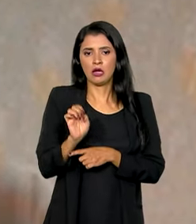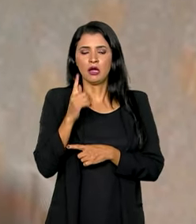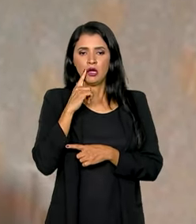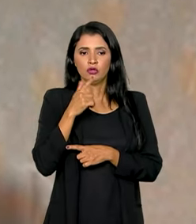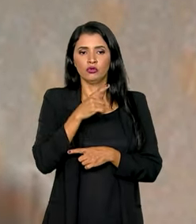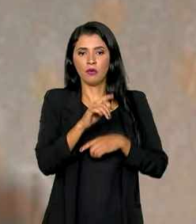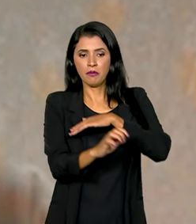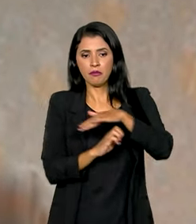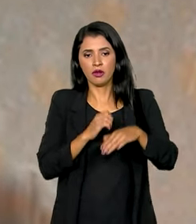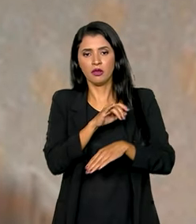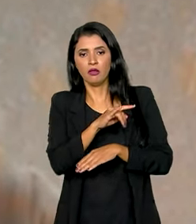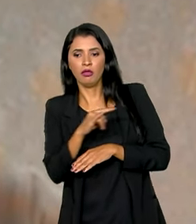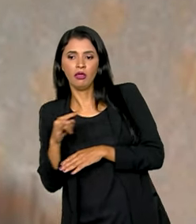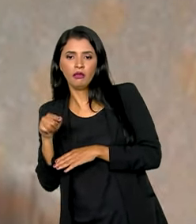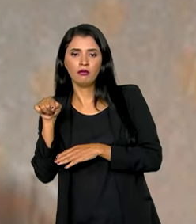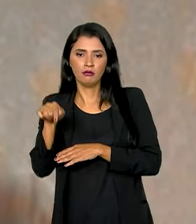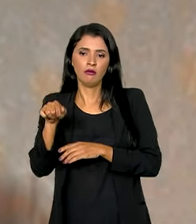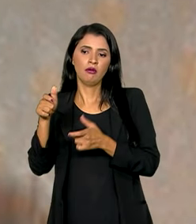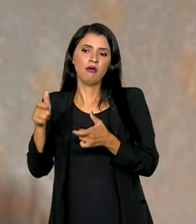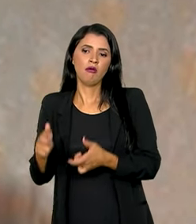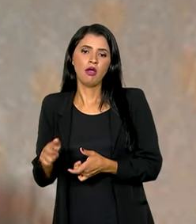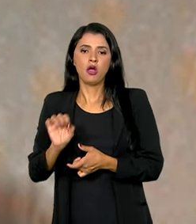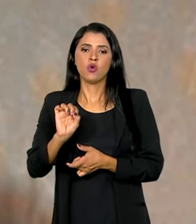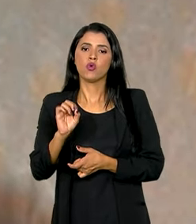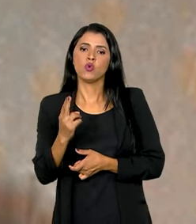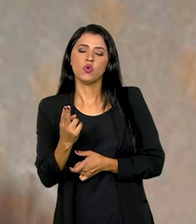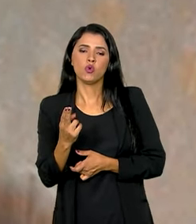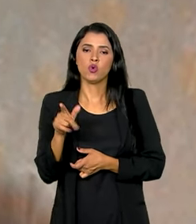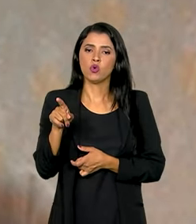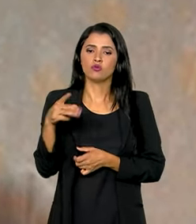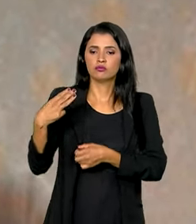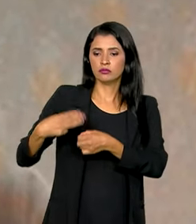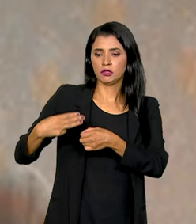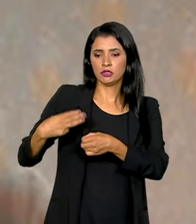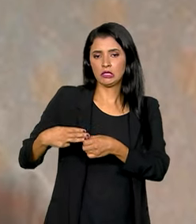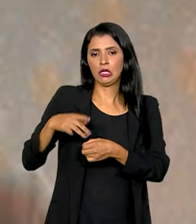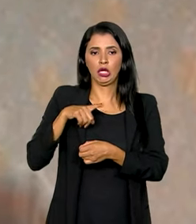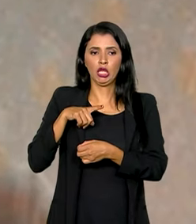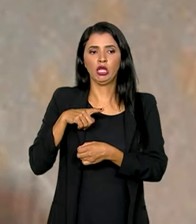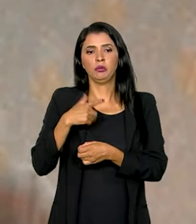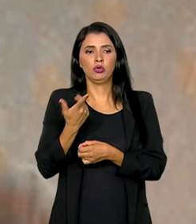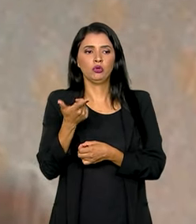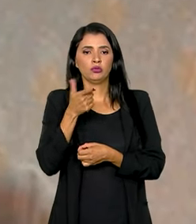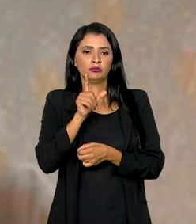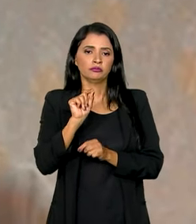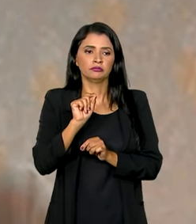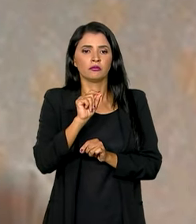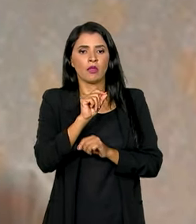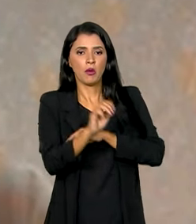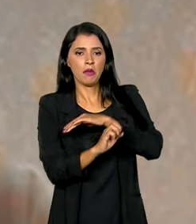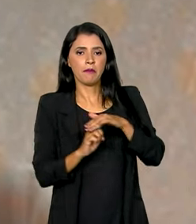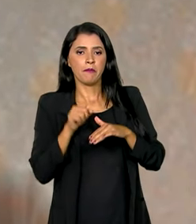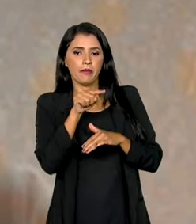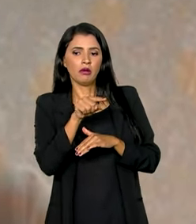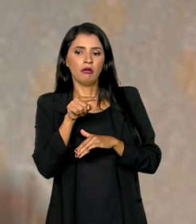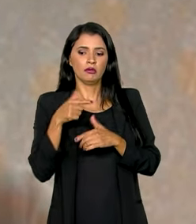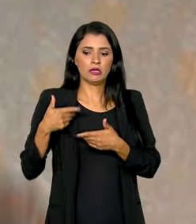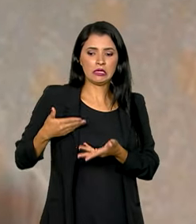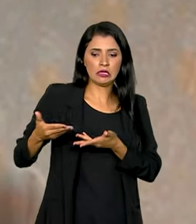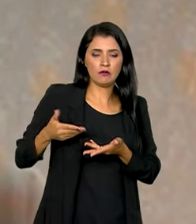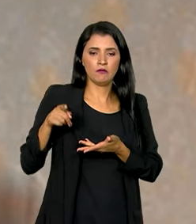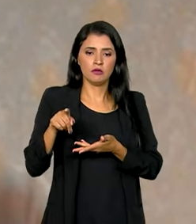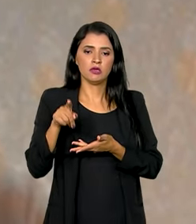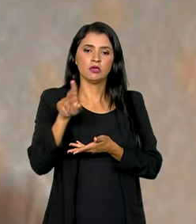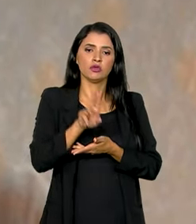uma empresa, uma fábrica, quando um município atrai uma empresa prestadora de serviço